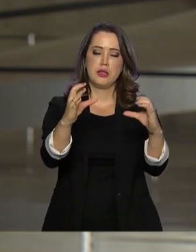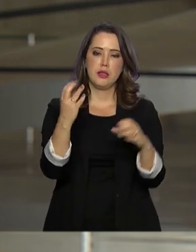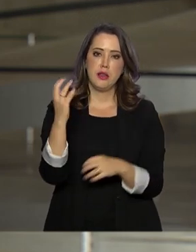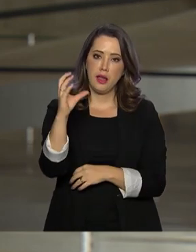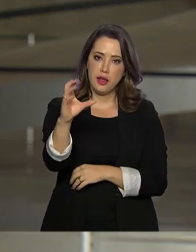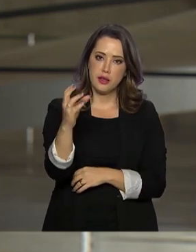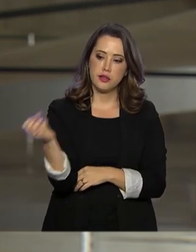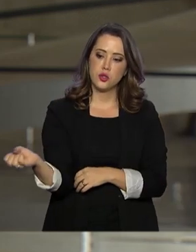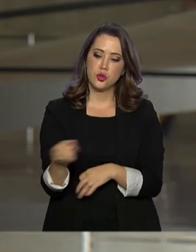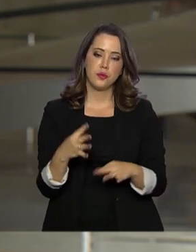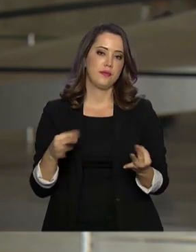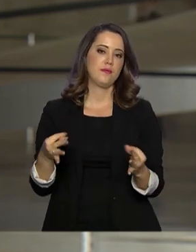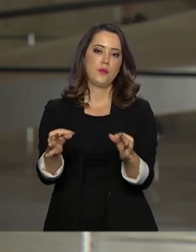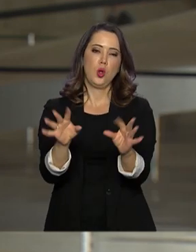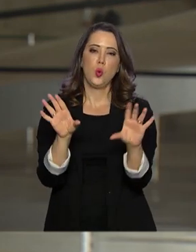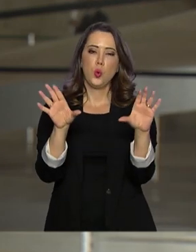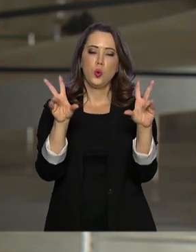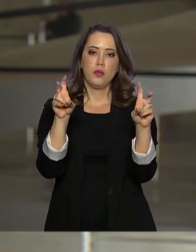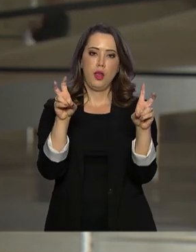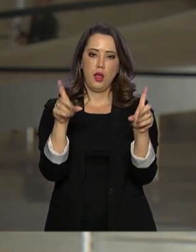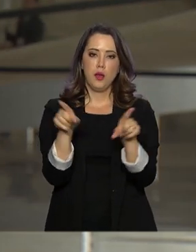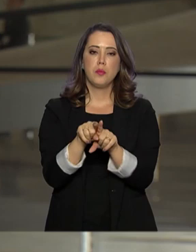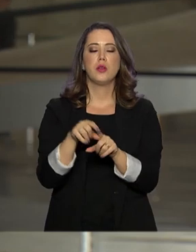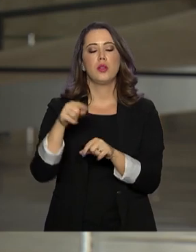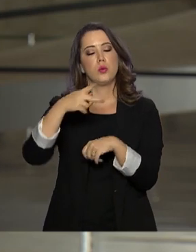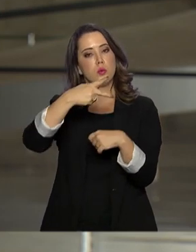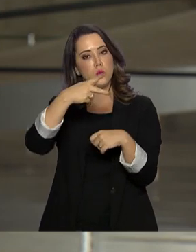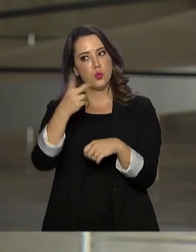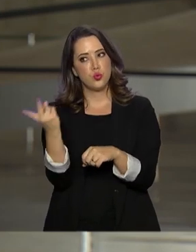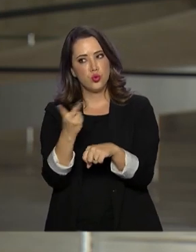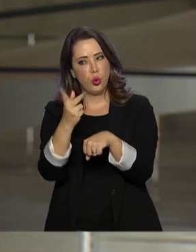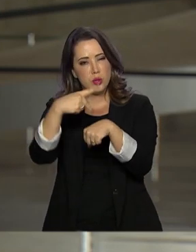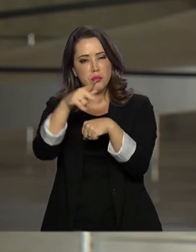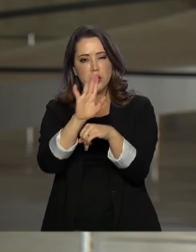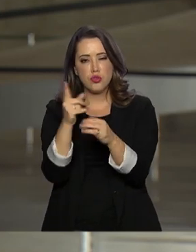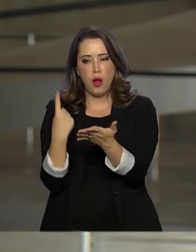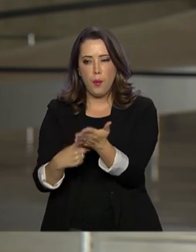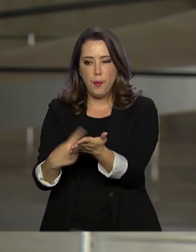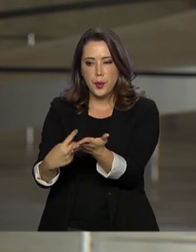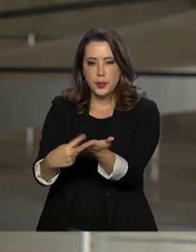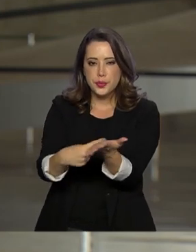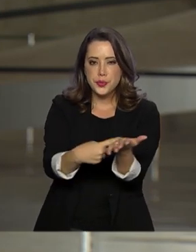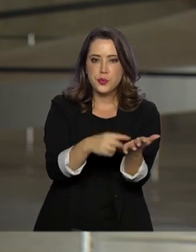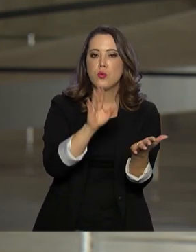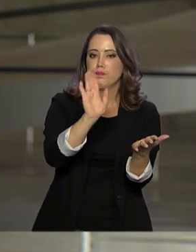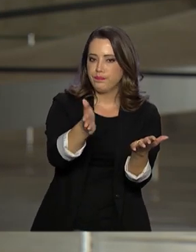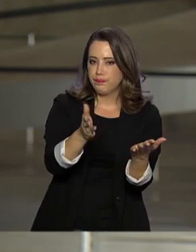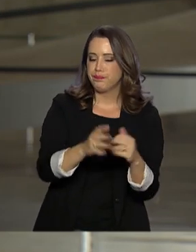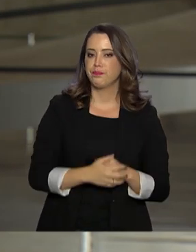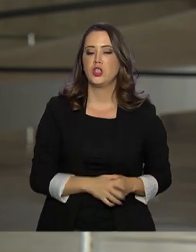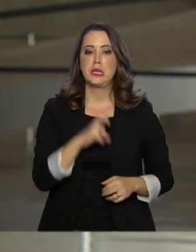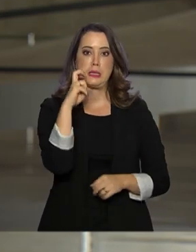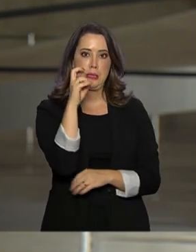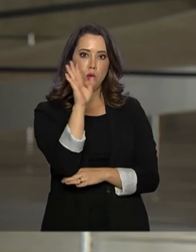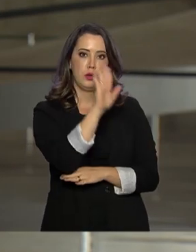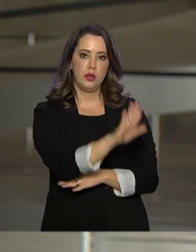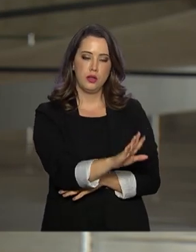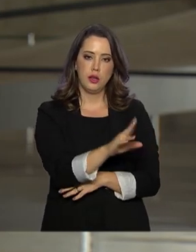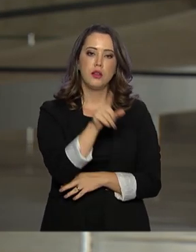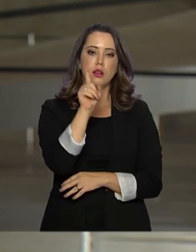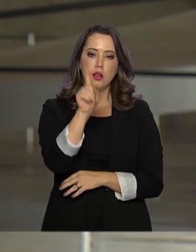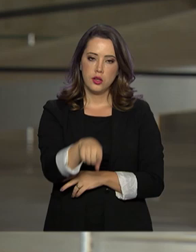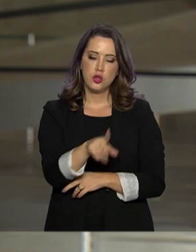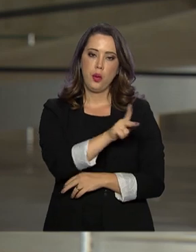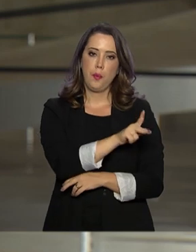inovação, área em que os países já têm um histórico de cooperação. Em seguida, às cinco da tarde, é a